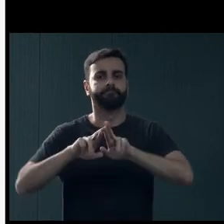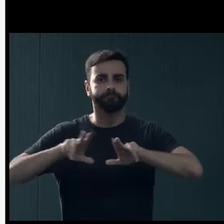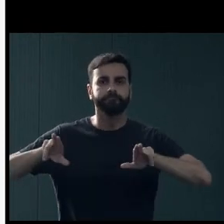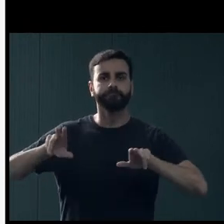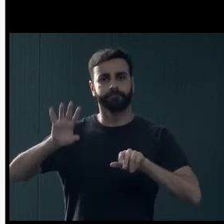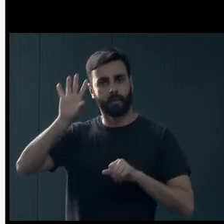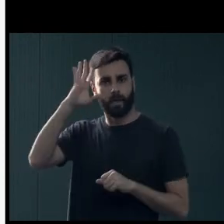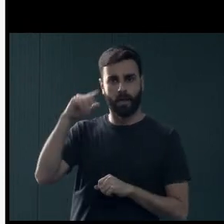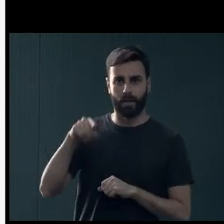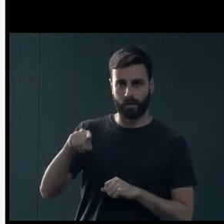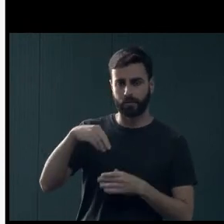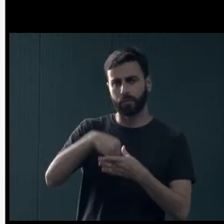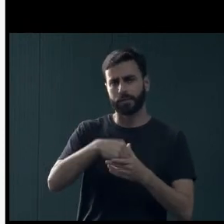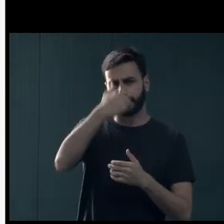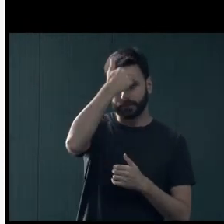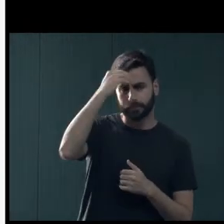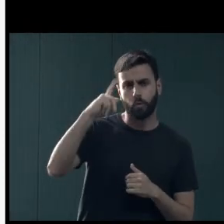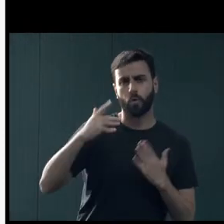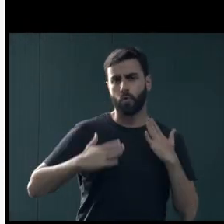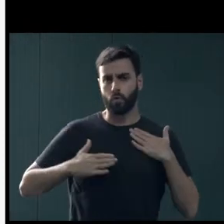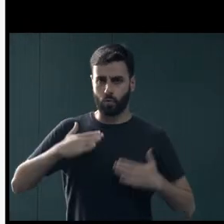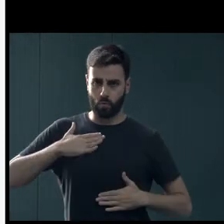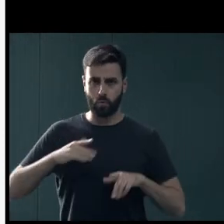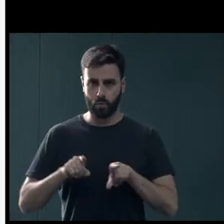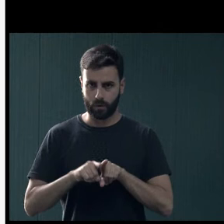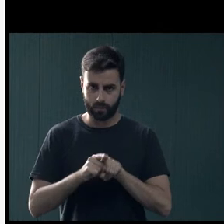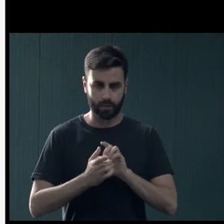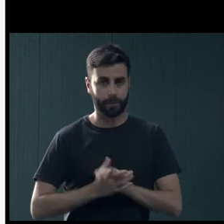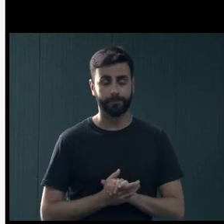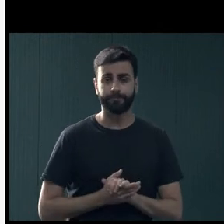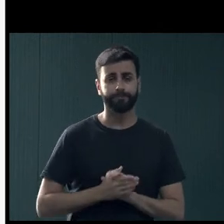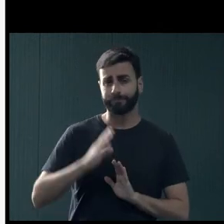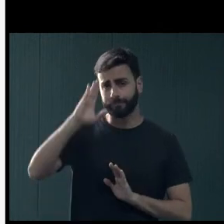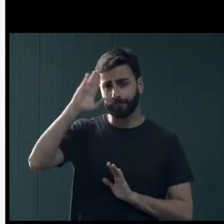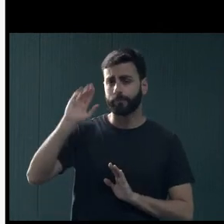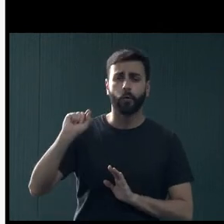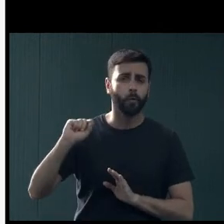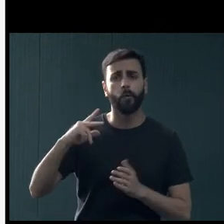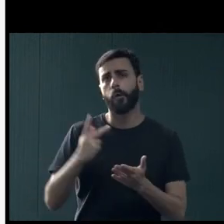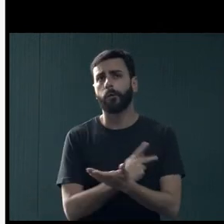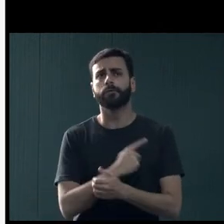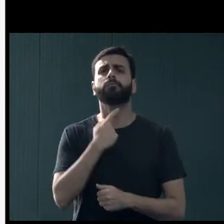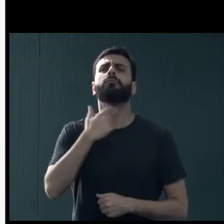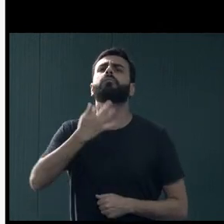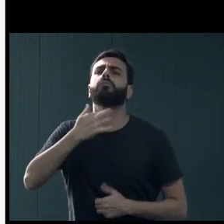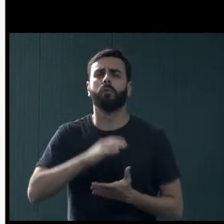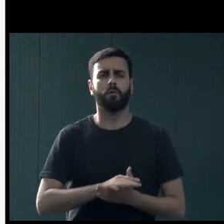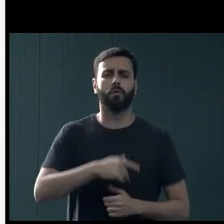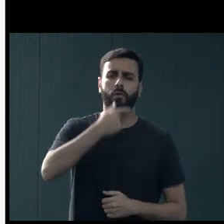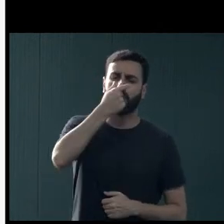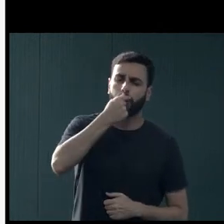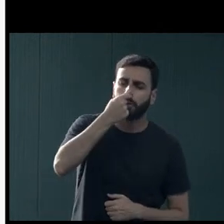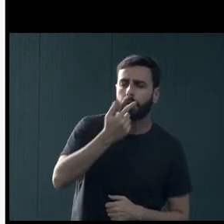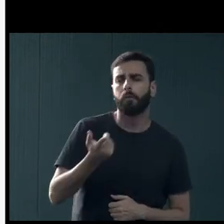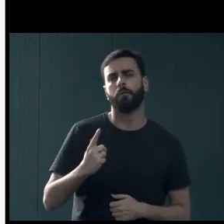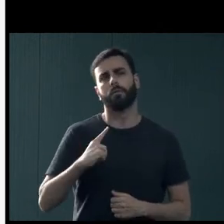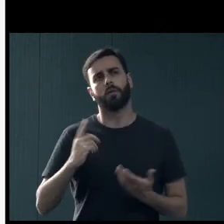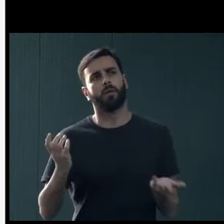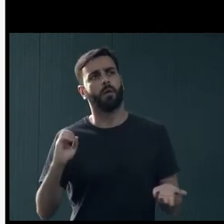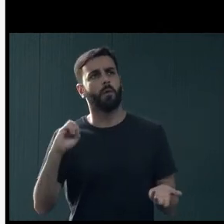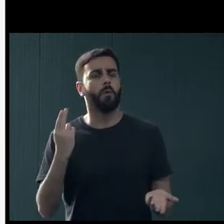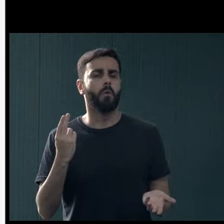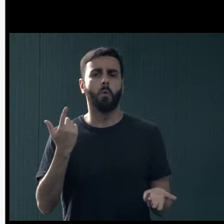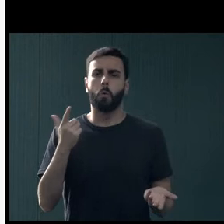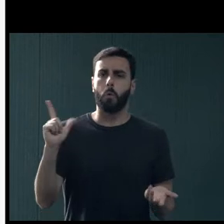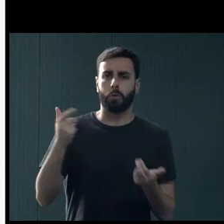demandas, seja de saúde mental ou física. O que a gente tem em maior procura lá hoje? A infecção de garganta, gripe, algum